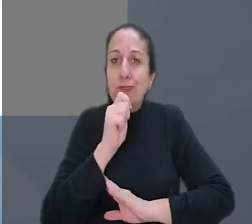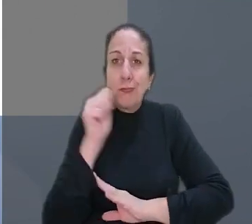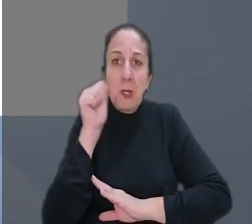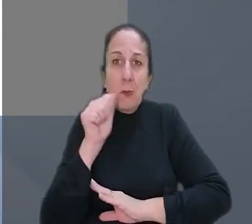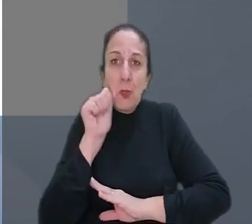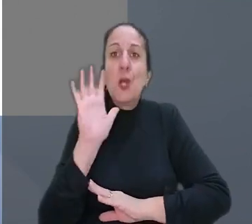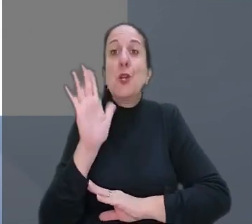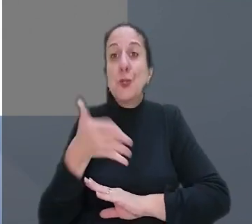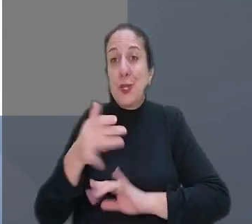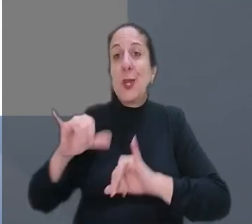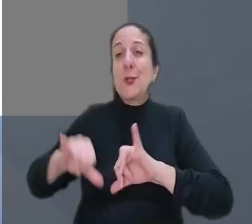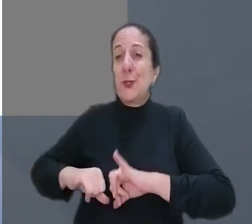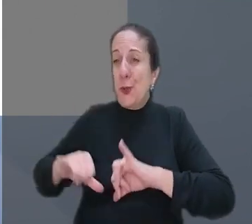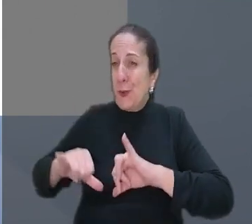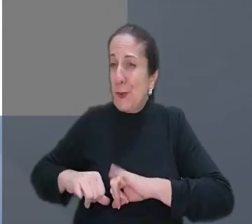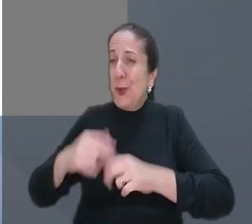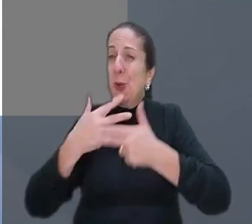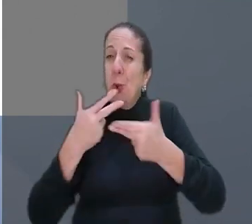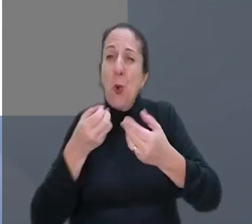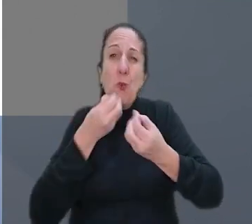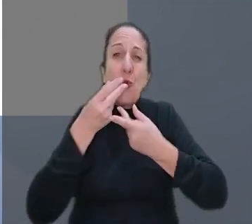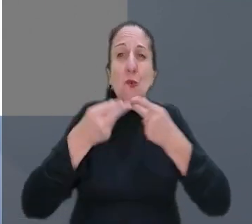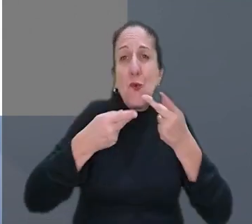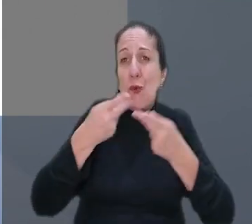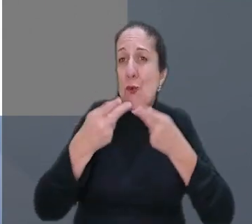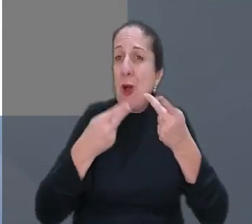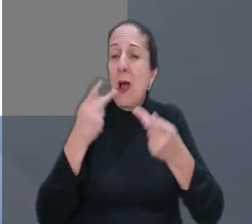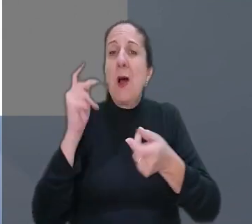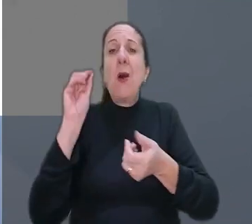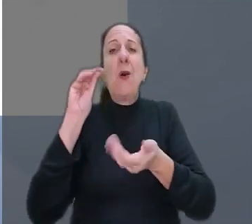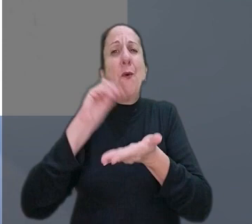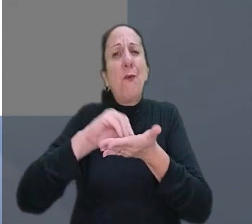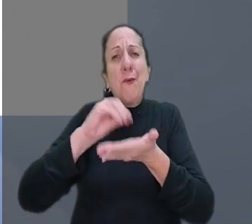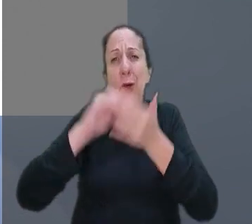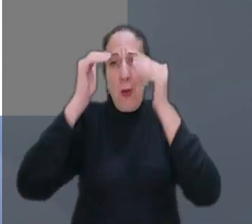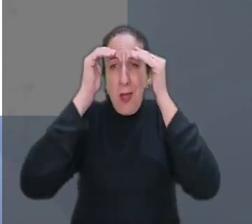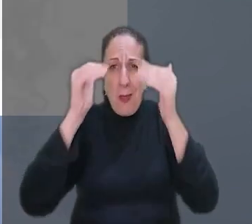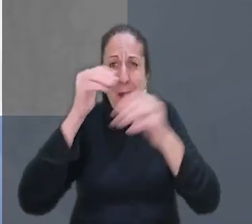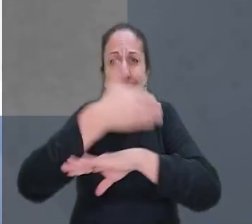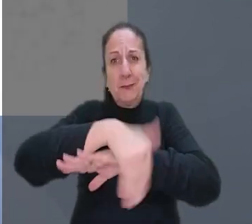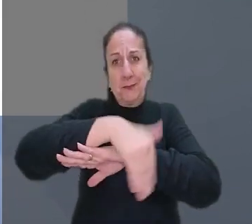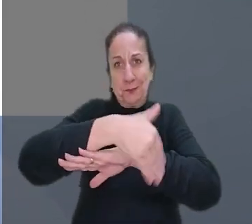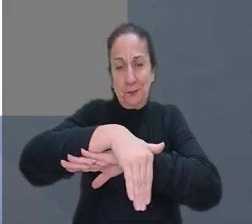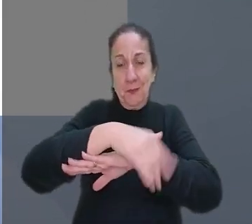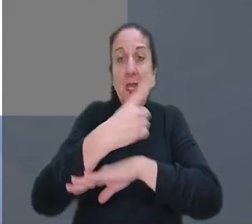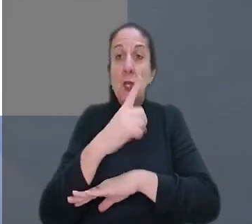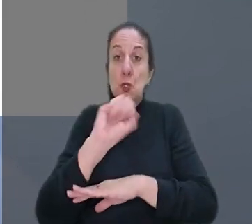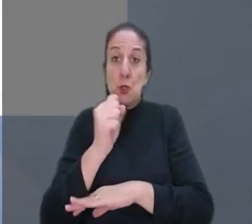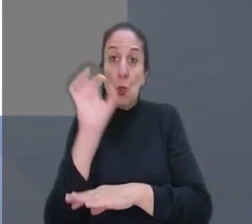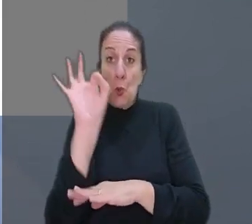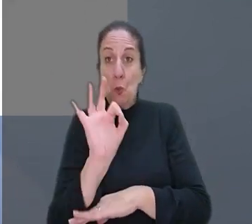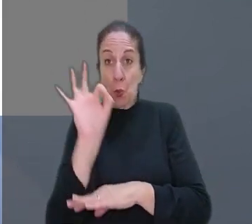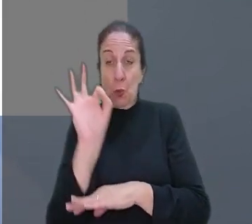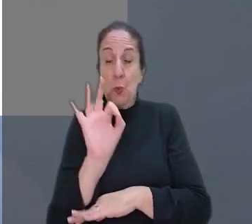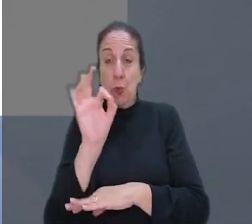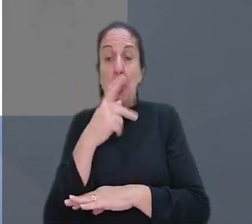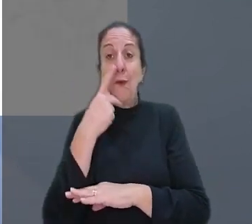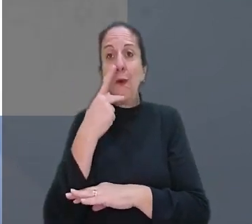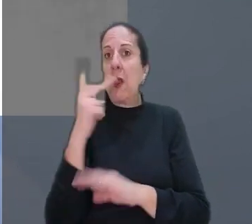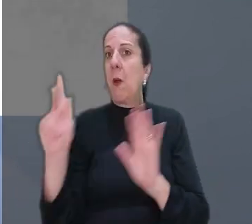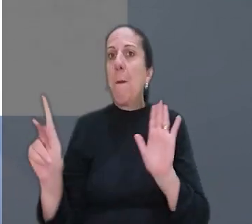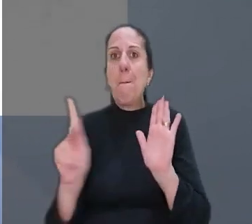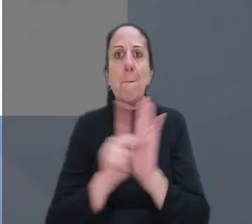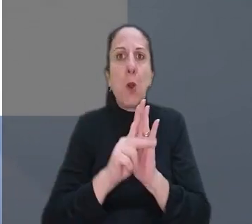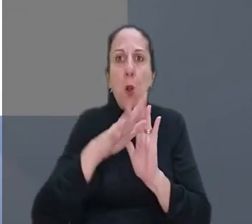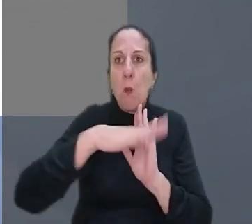entrevistadas já sofreram cantadas e comentários desrespeitosos na rua. 18% disseram que o assédio